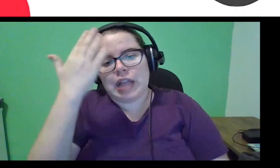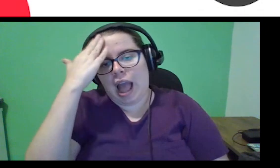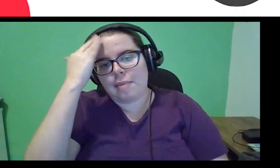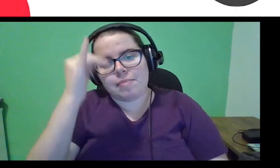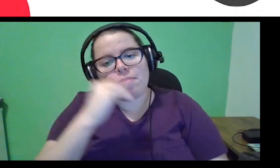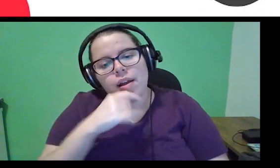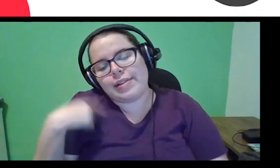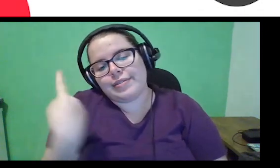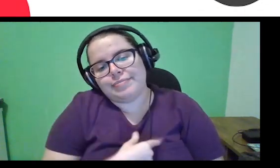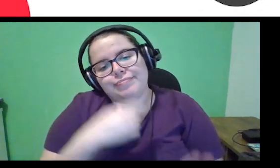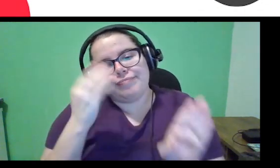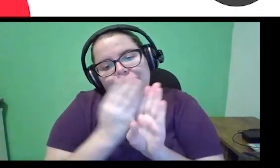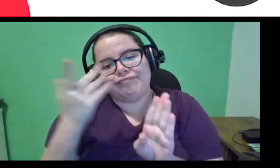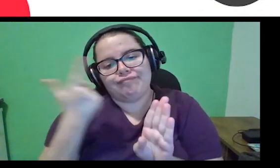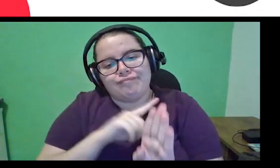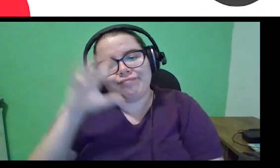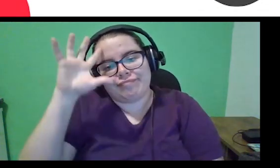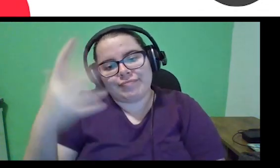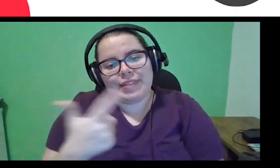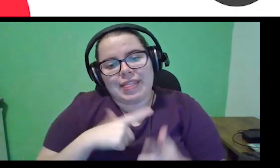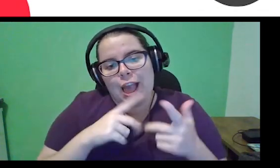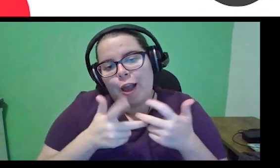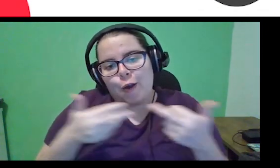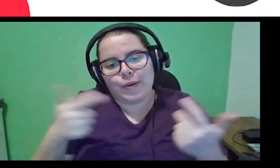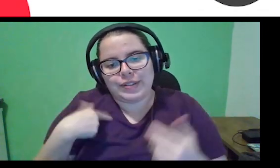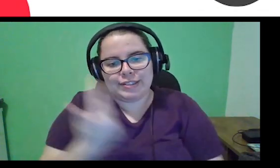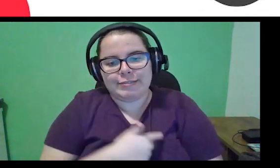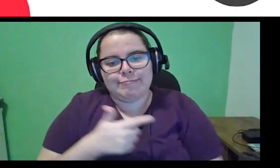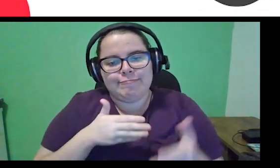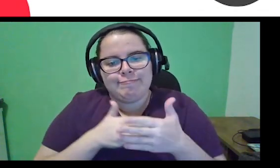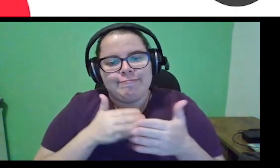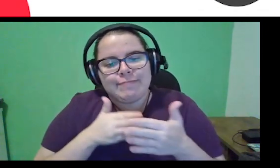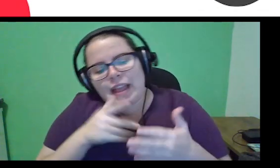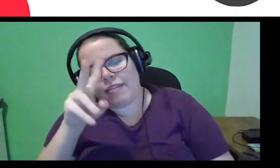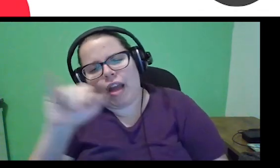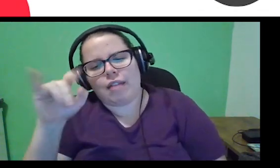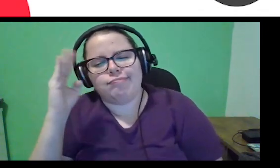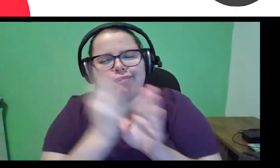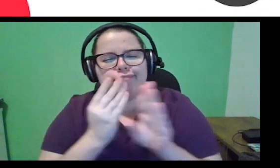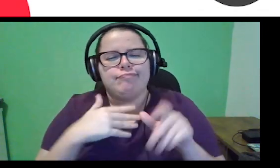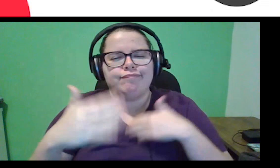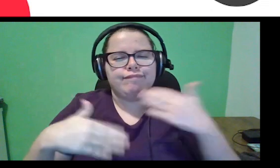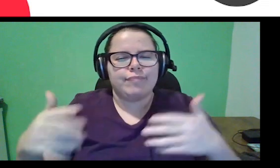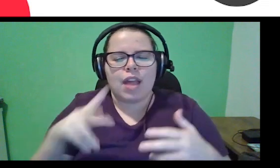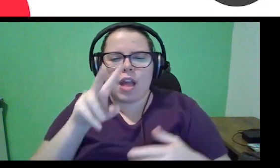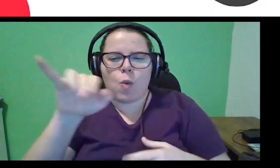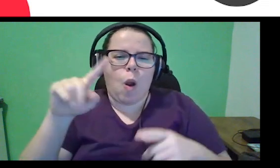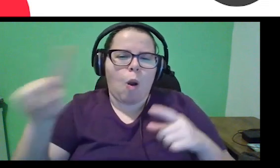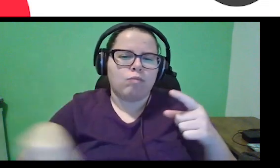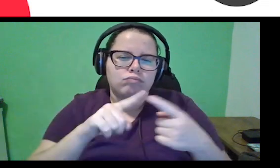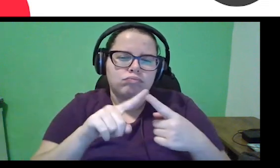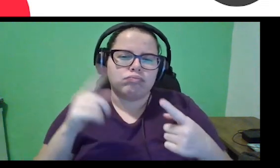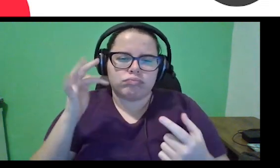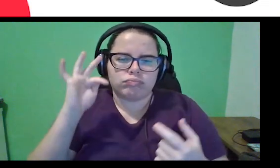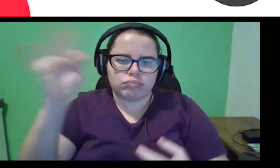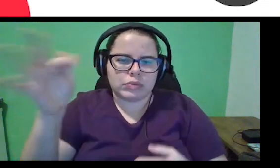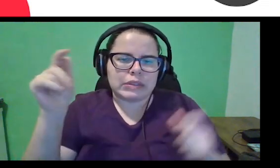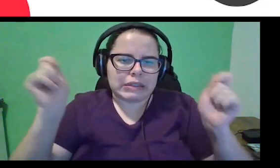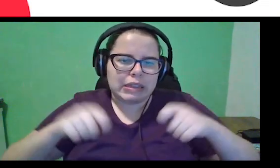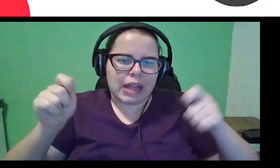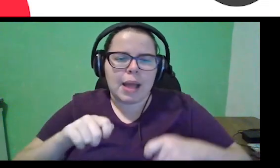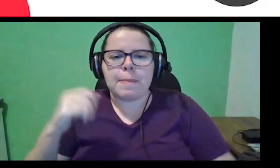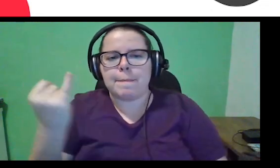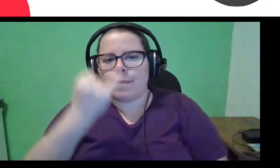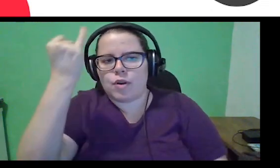consegue chegar resolvendo, e tem coisas que a gente vai diagnosticar, e vai colocar como objetivo o futuro. É muito